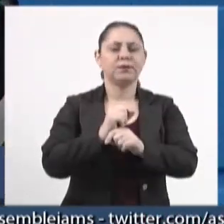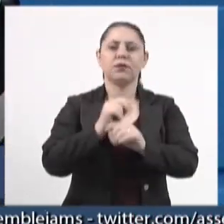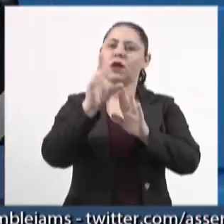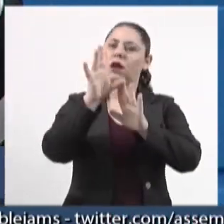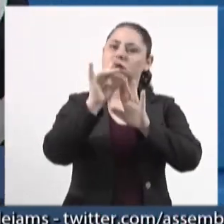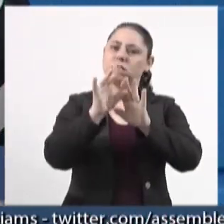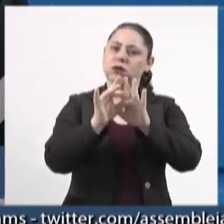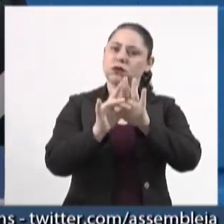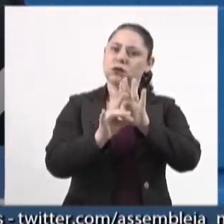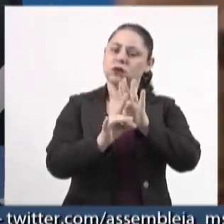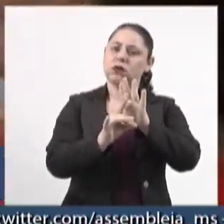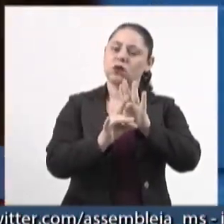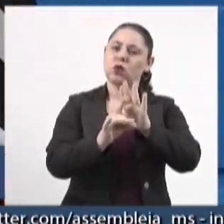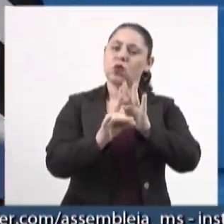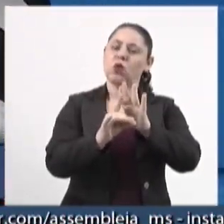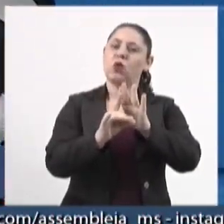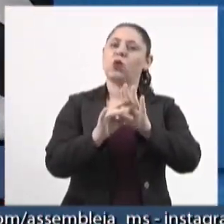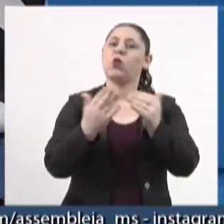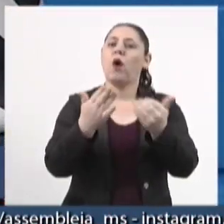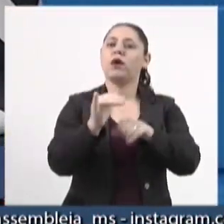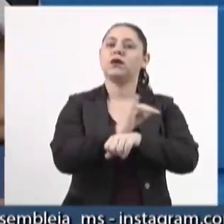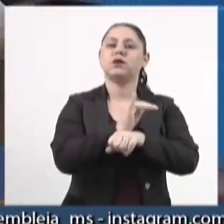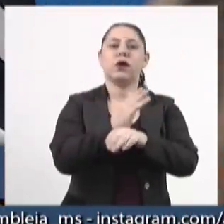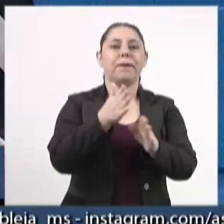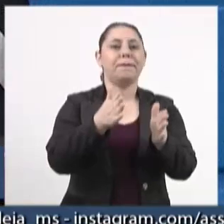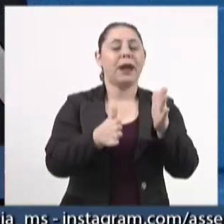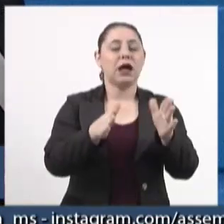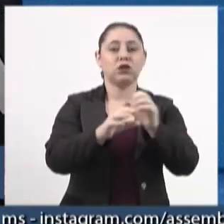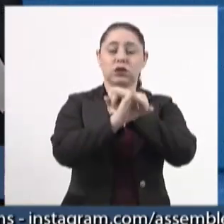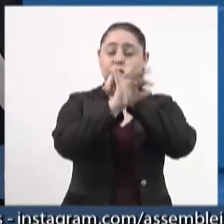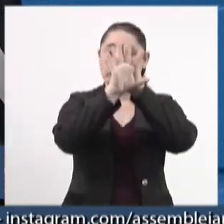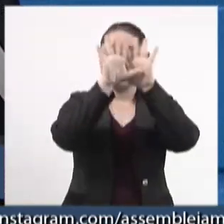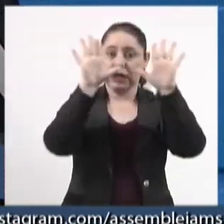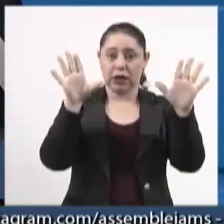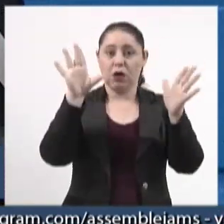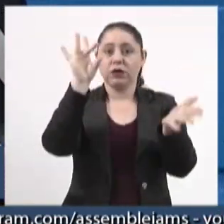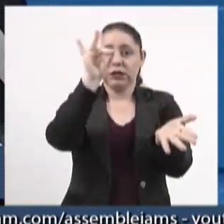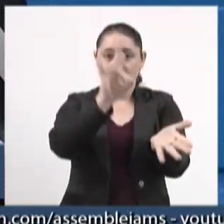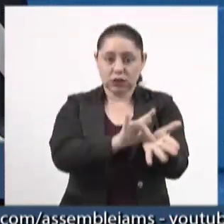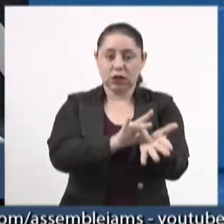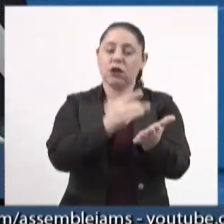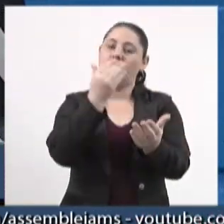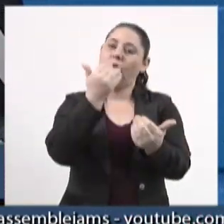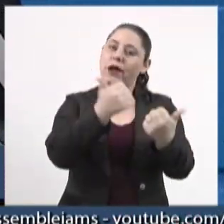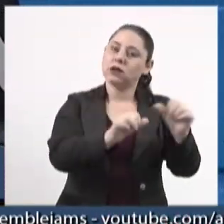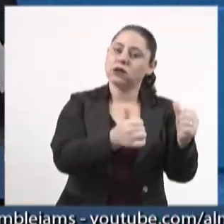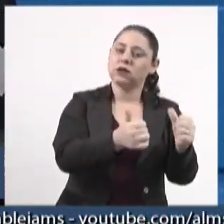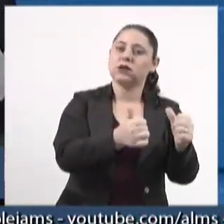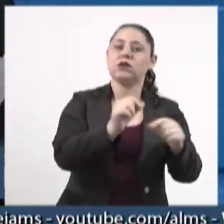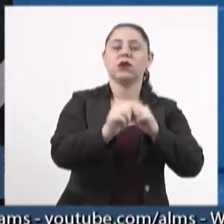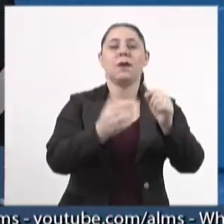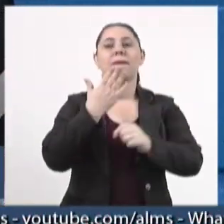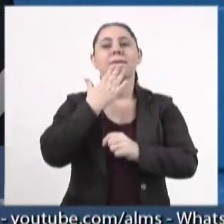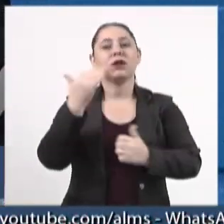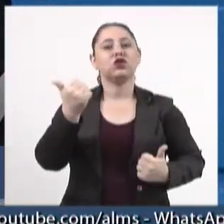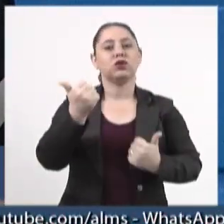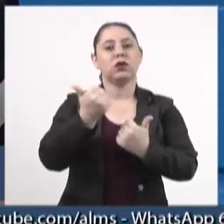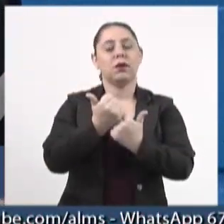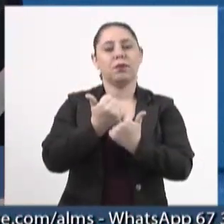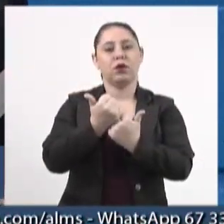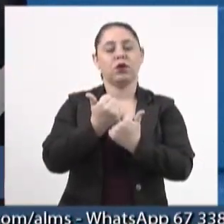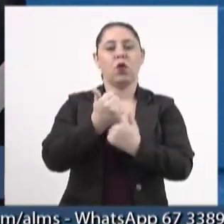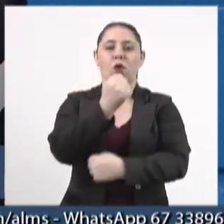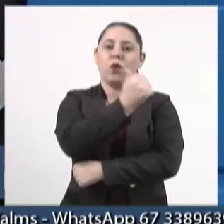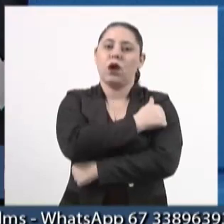estabelecidos procedimentos e prazos claros, nítidos, para análise e deferimento dos pedidos de apoio